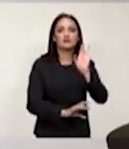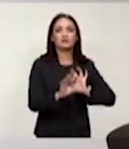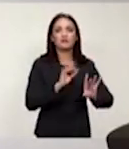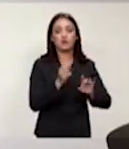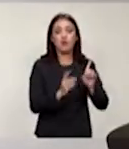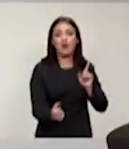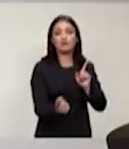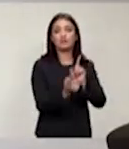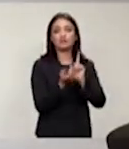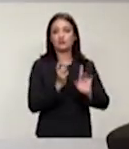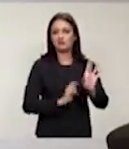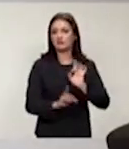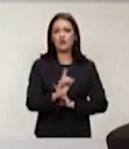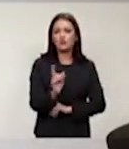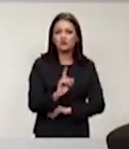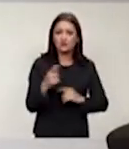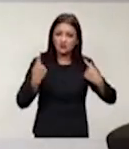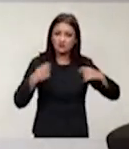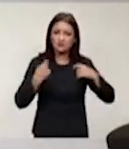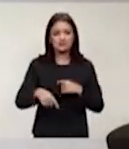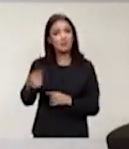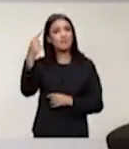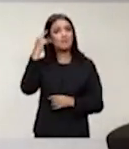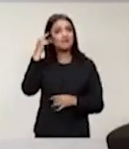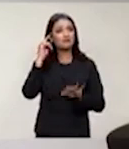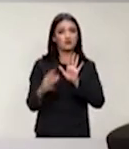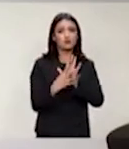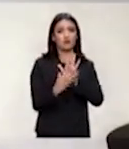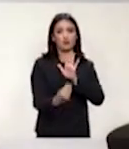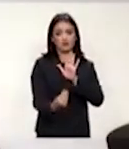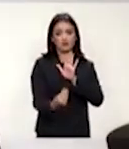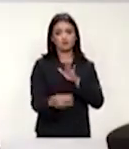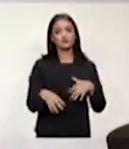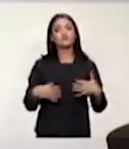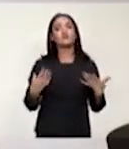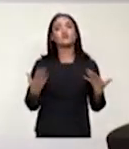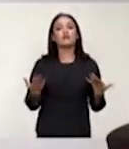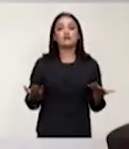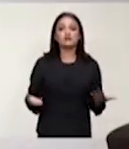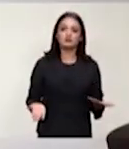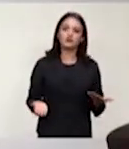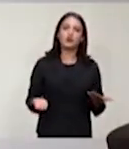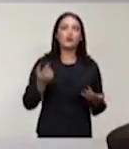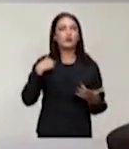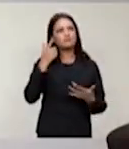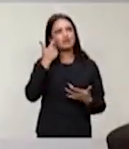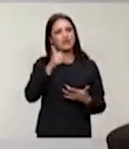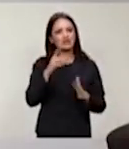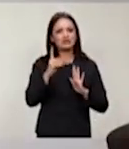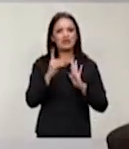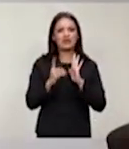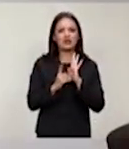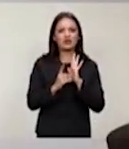especializado. Precisamos pensar num paradigma inclusive. E aí retomo ao exame do decreto quando